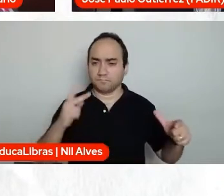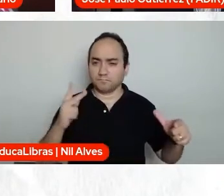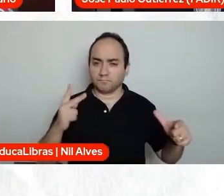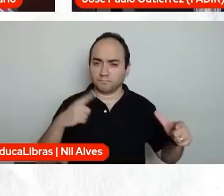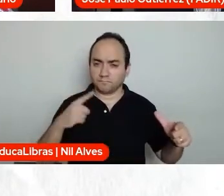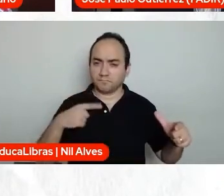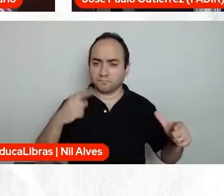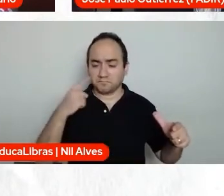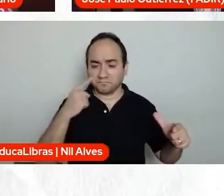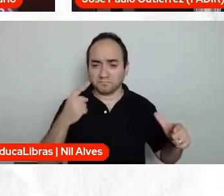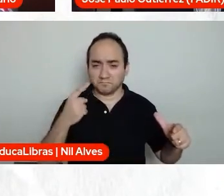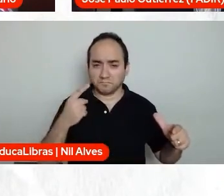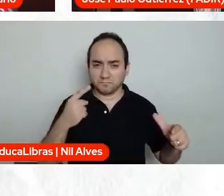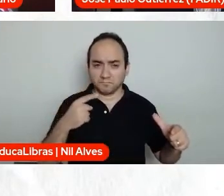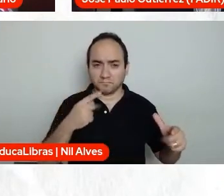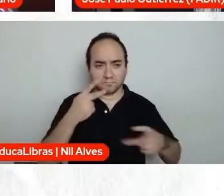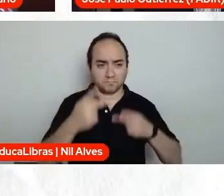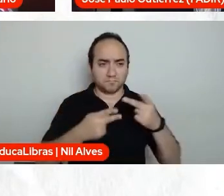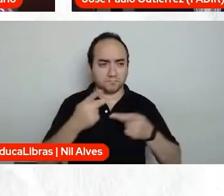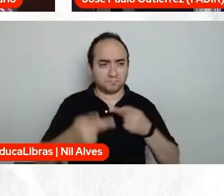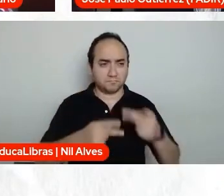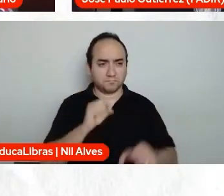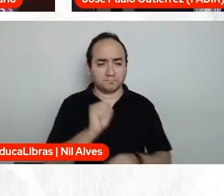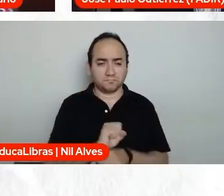né? Você, a gente não para de dar aula